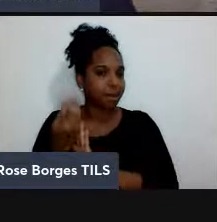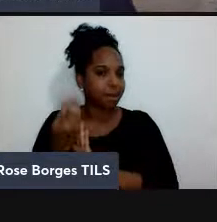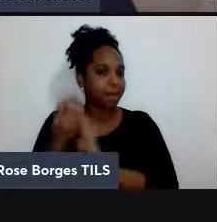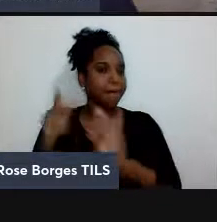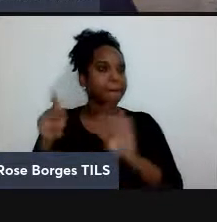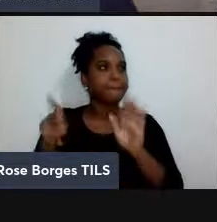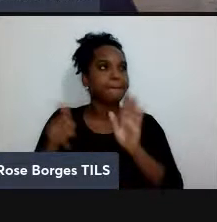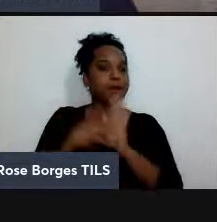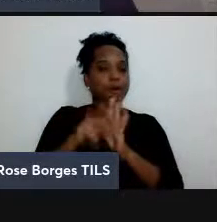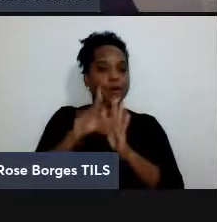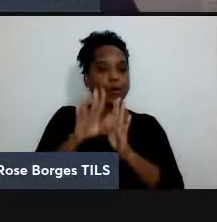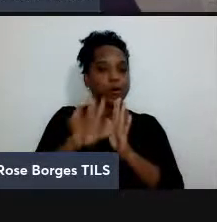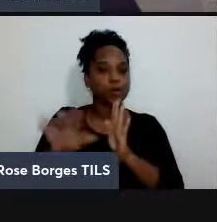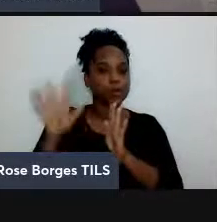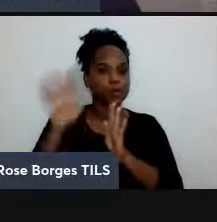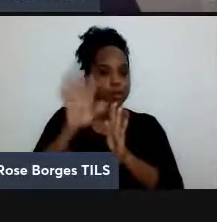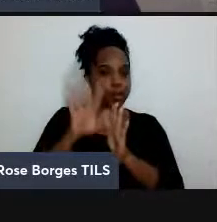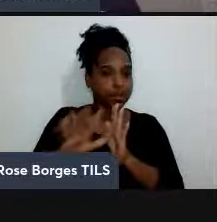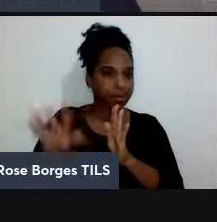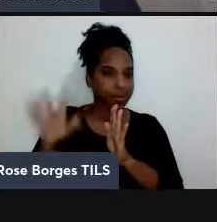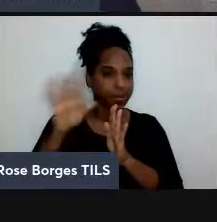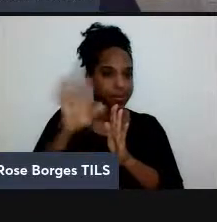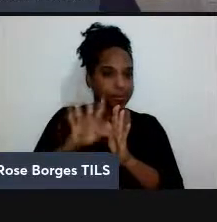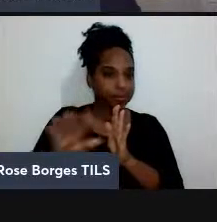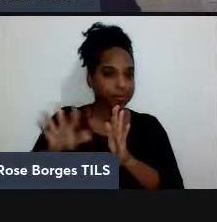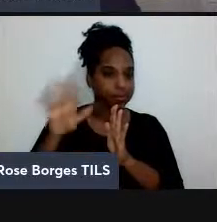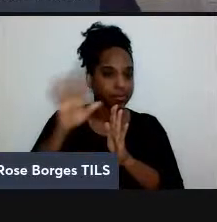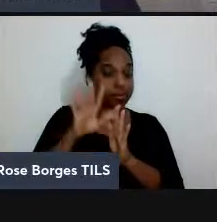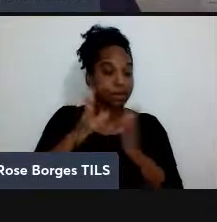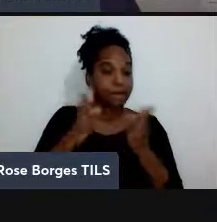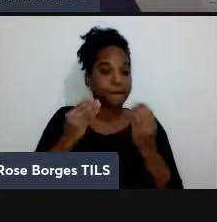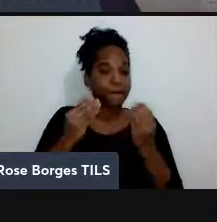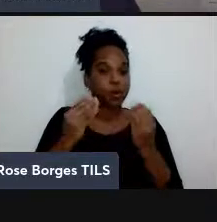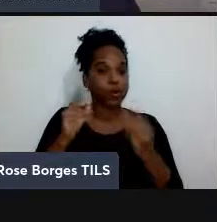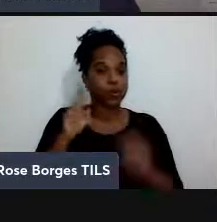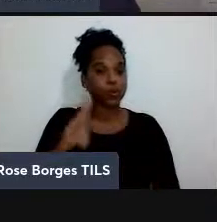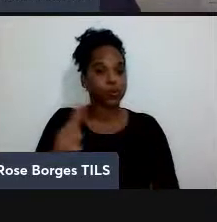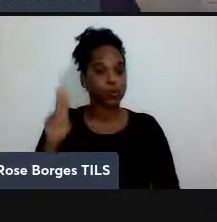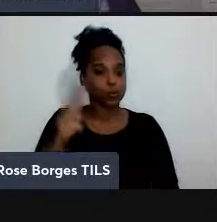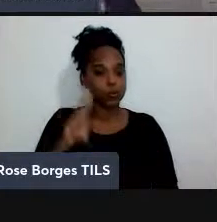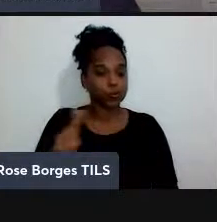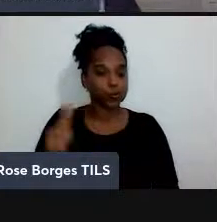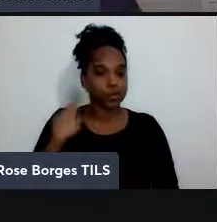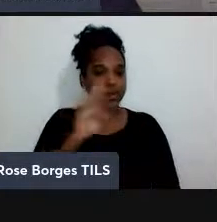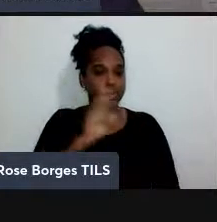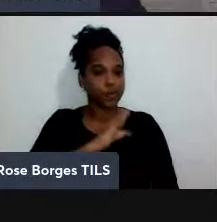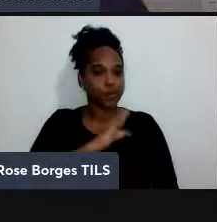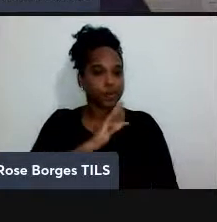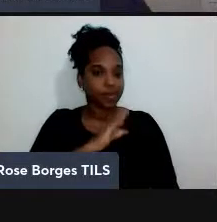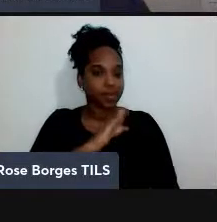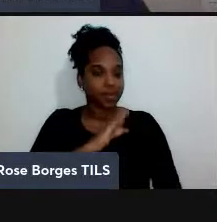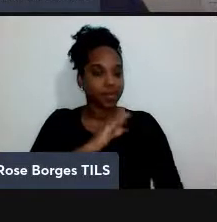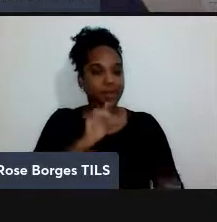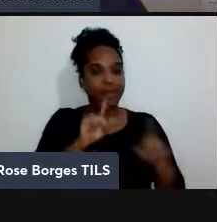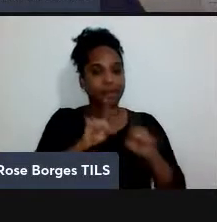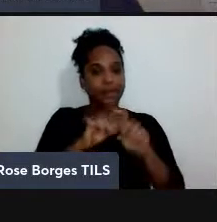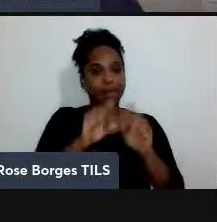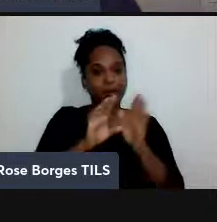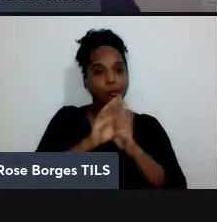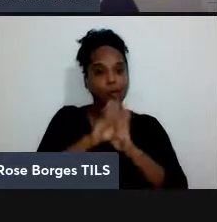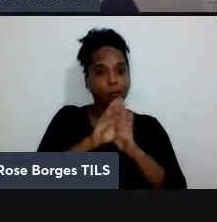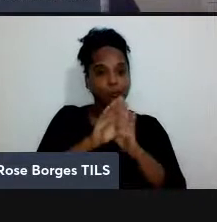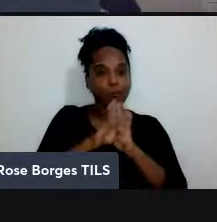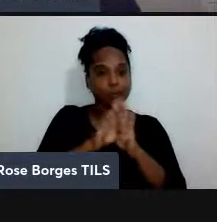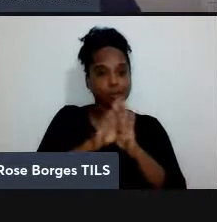buracos negros em que eles estão usando técnicas e conceitos que são originários da informação